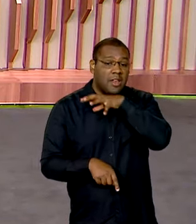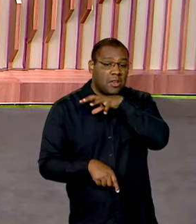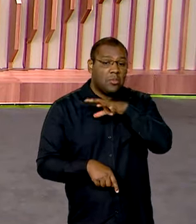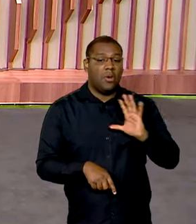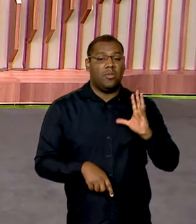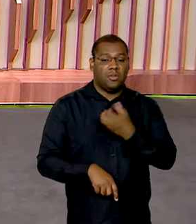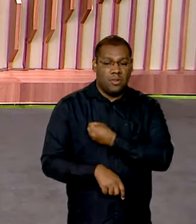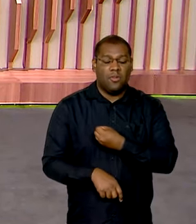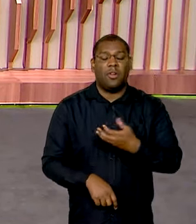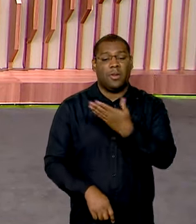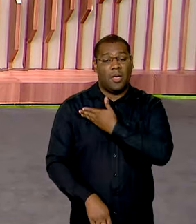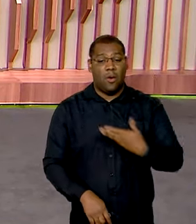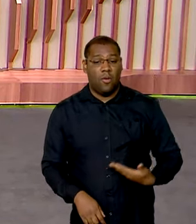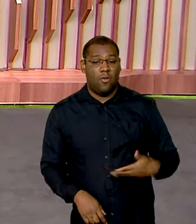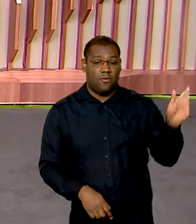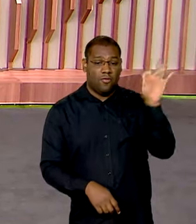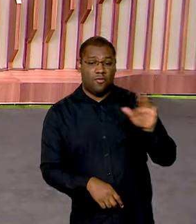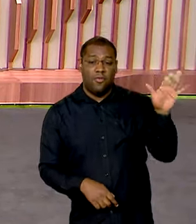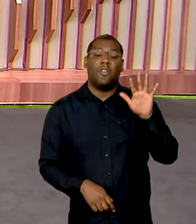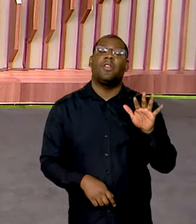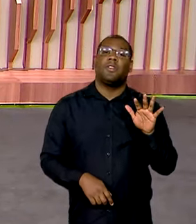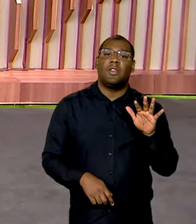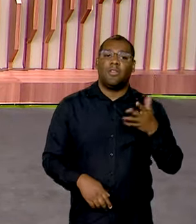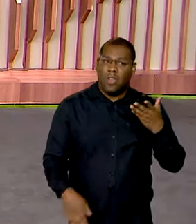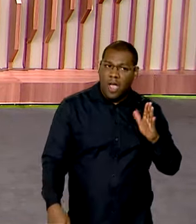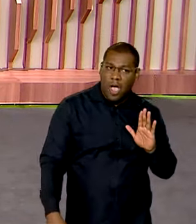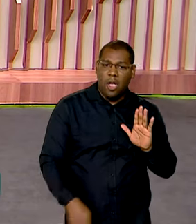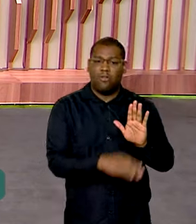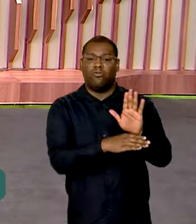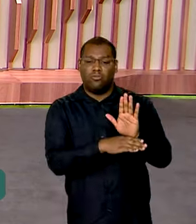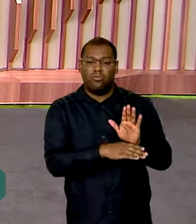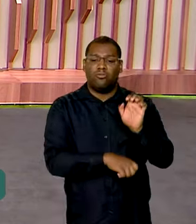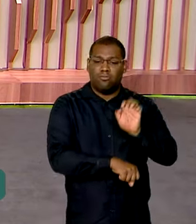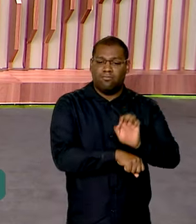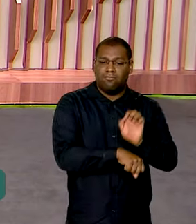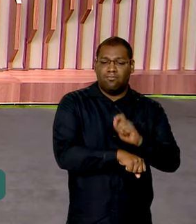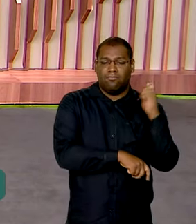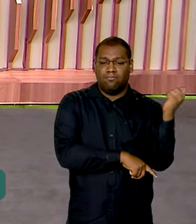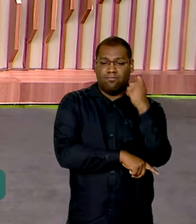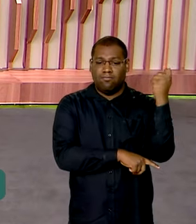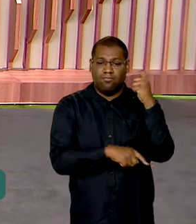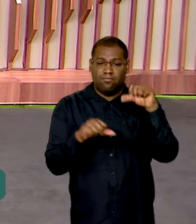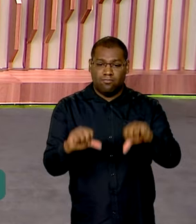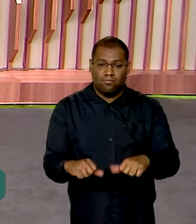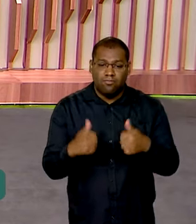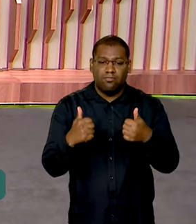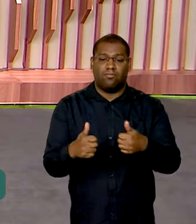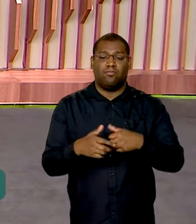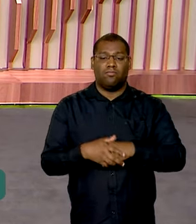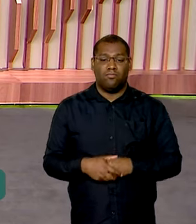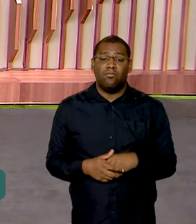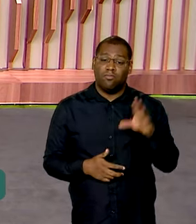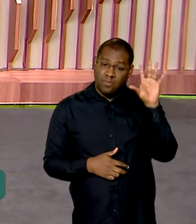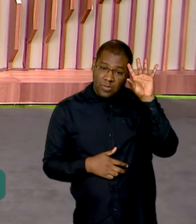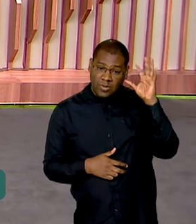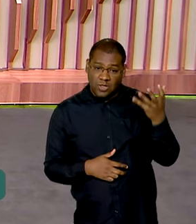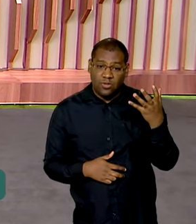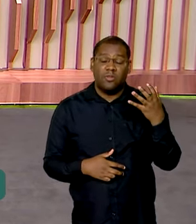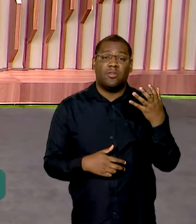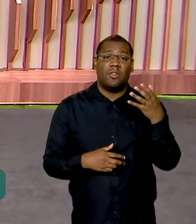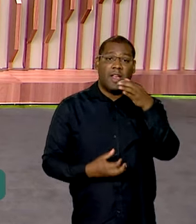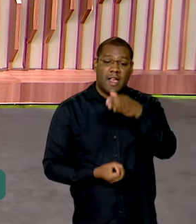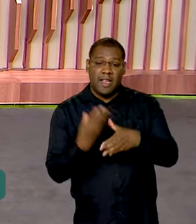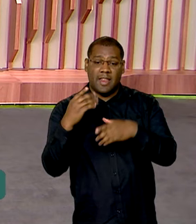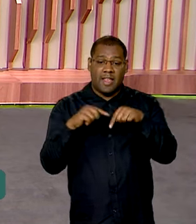está atuando em várias frentes para ajudar o Rio Grande do Sul a enfrentar essa tragédia. Além de determinar a criação de escritórios